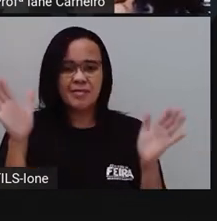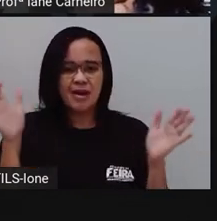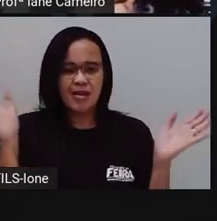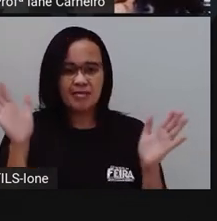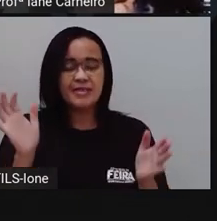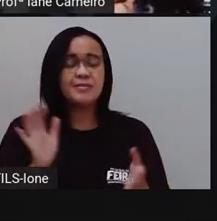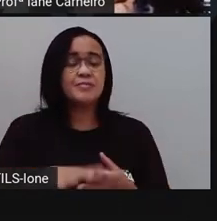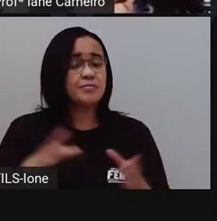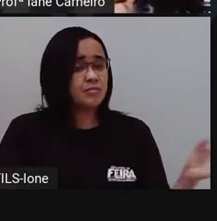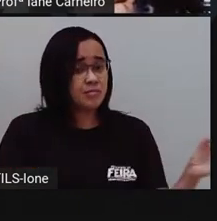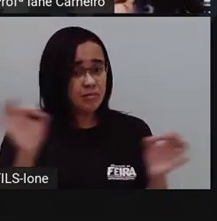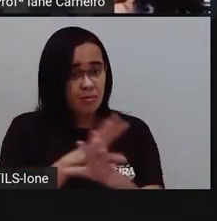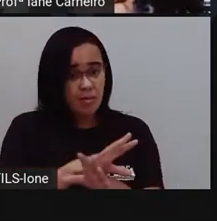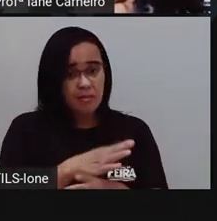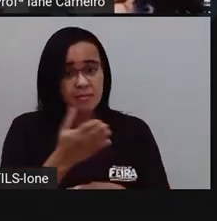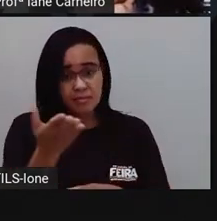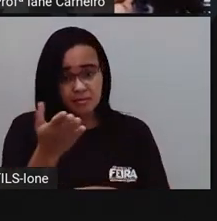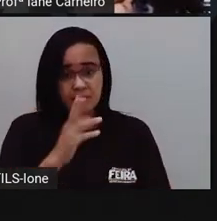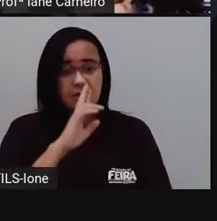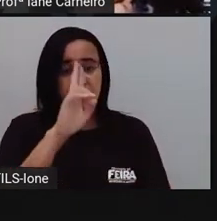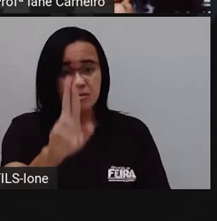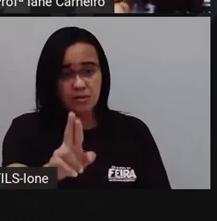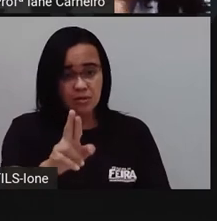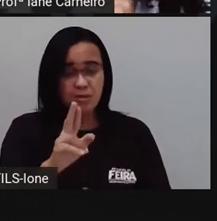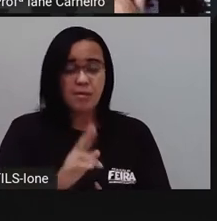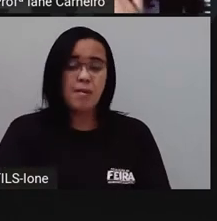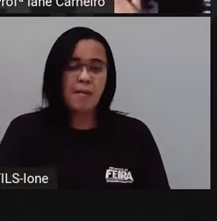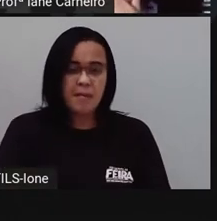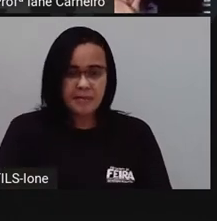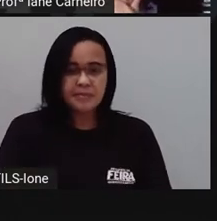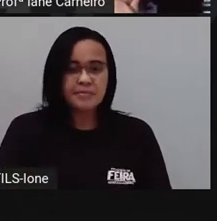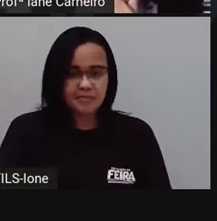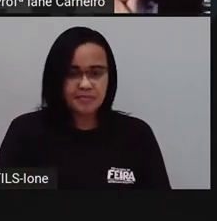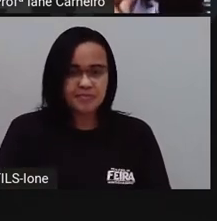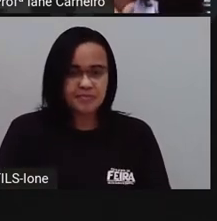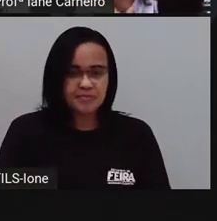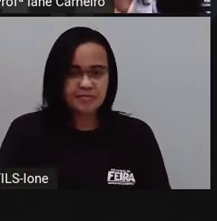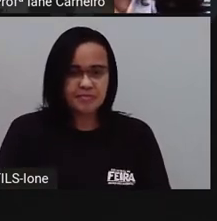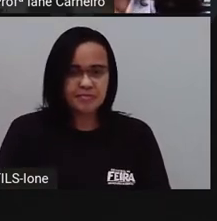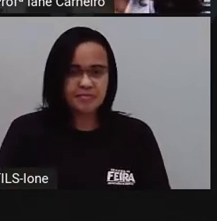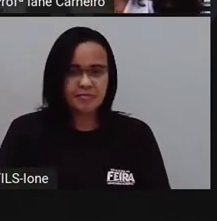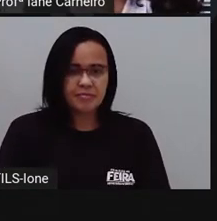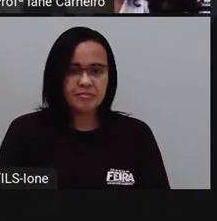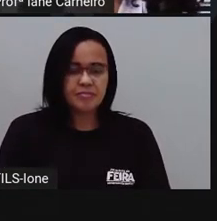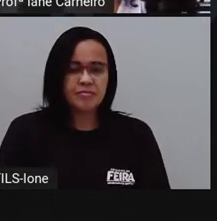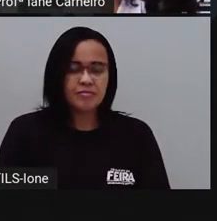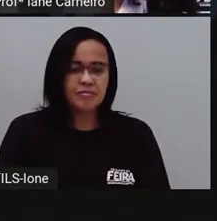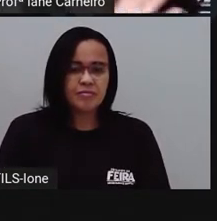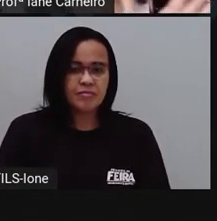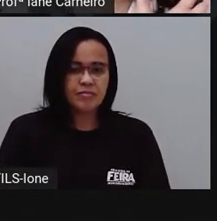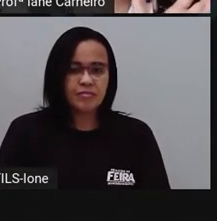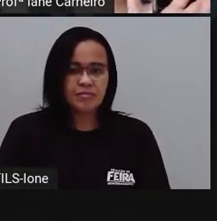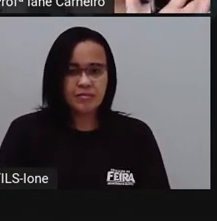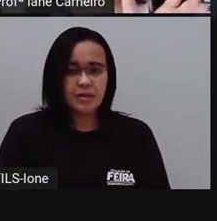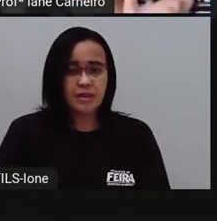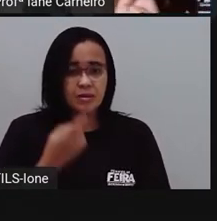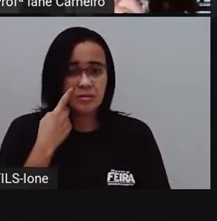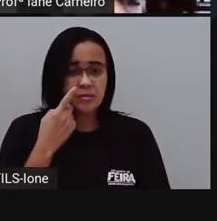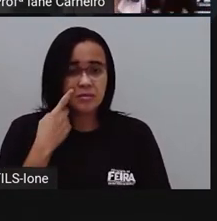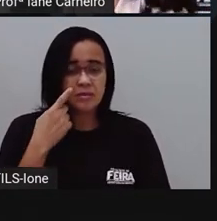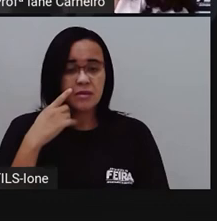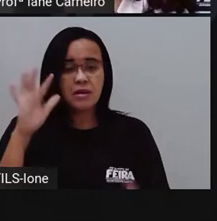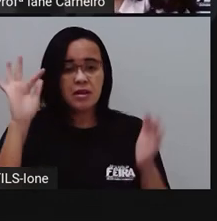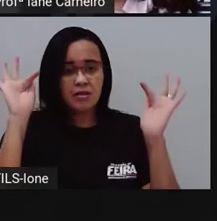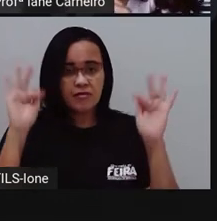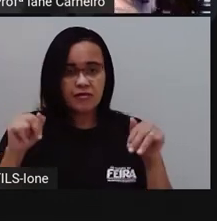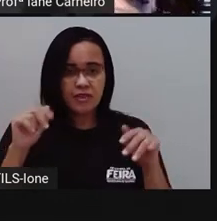Pronto, ele contou dezessete aves. É a resposta completa. Deixa eu ver se tem mais uma. A última, hein, pra gente encerrar